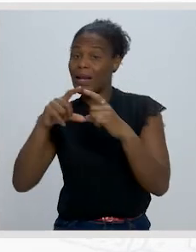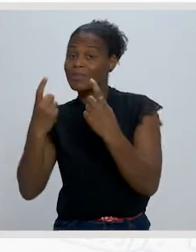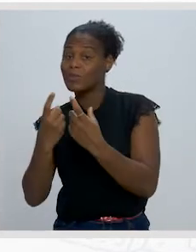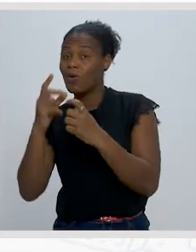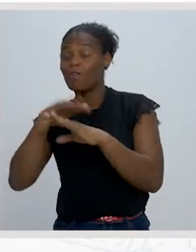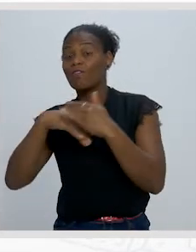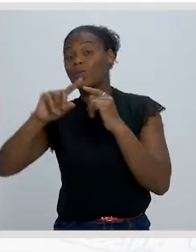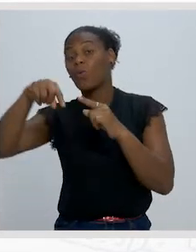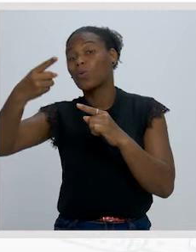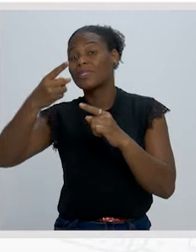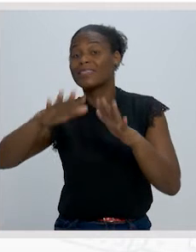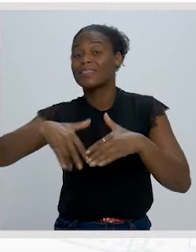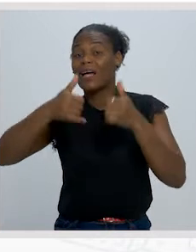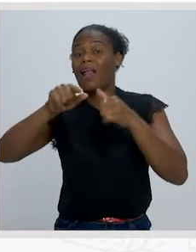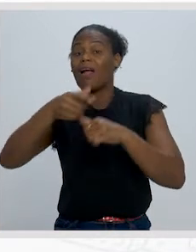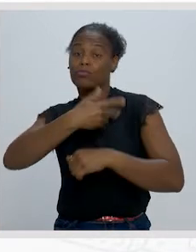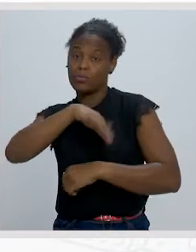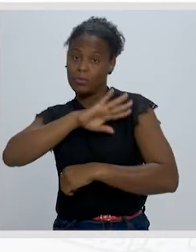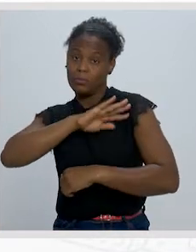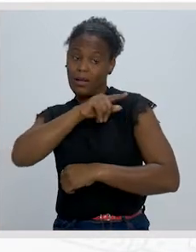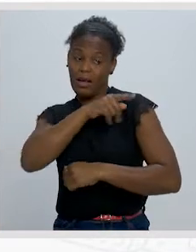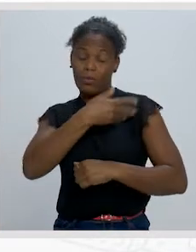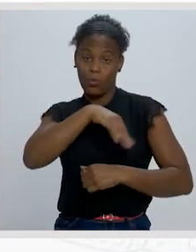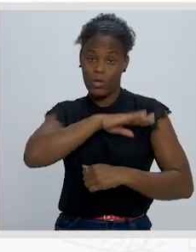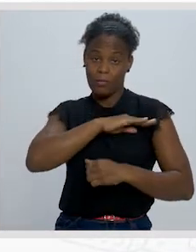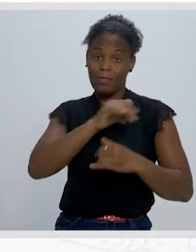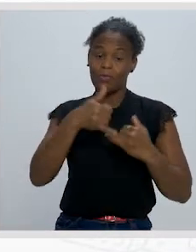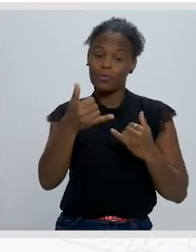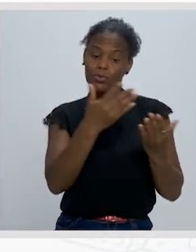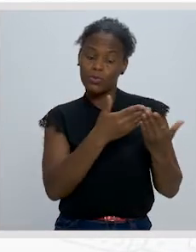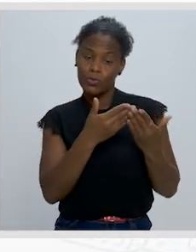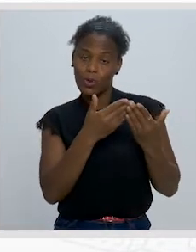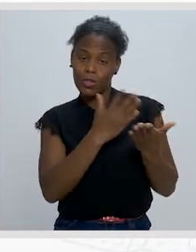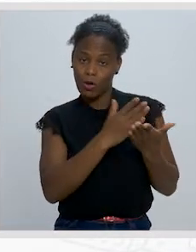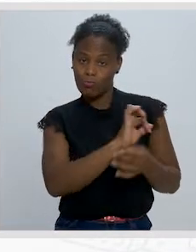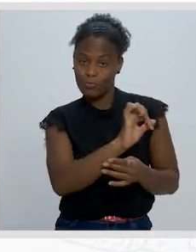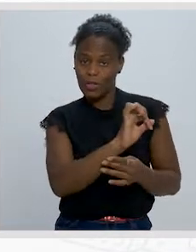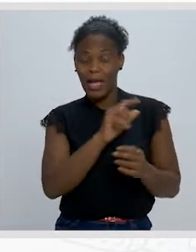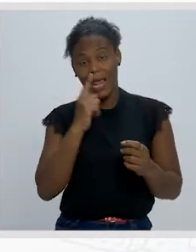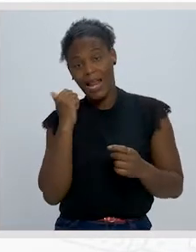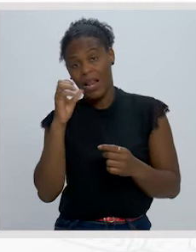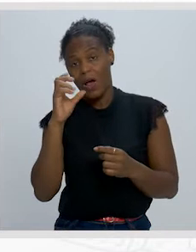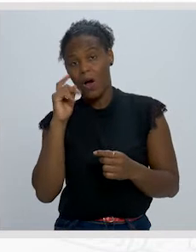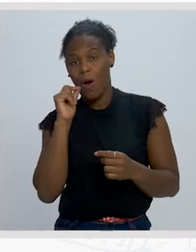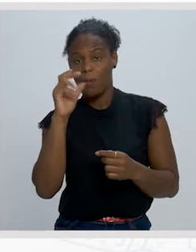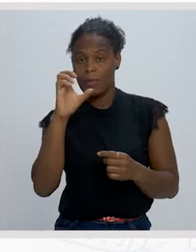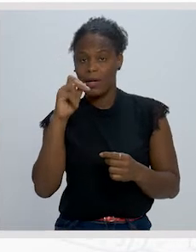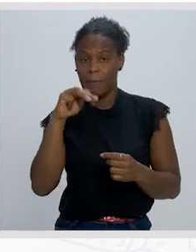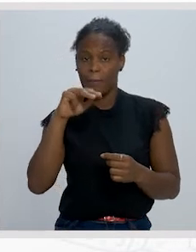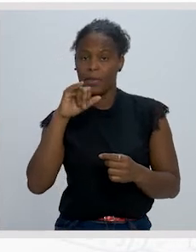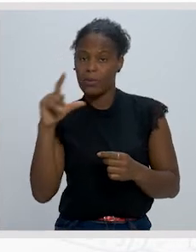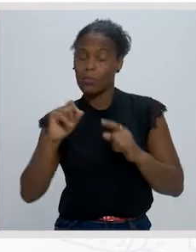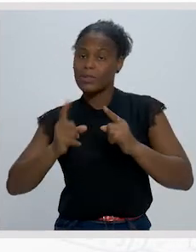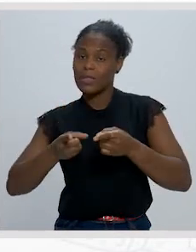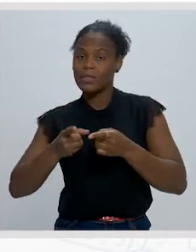cidade, Coimbra. Em Coimbra, a par dos seus estudos académicos, Camilo Pessanho inicia e desenvolve a sua